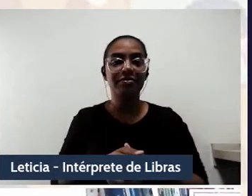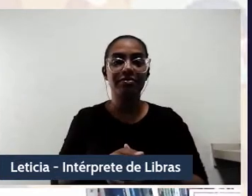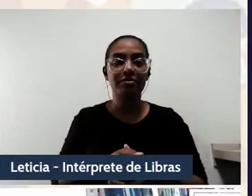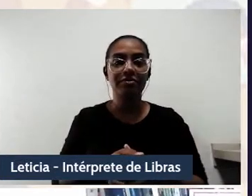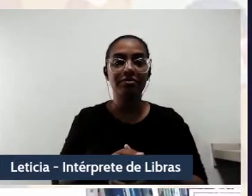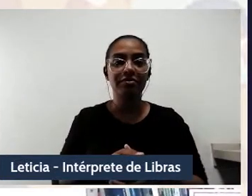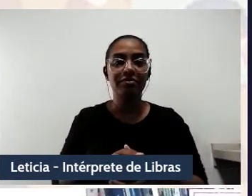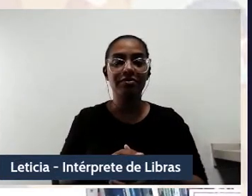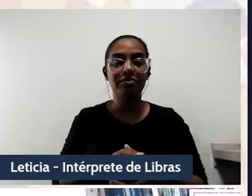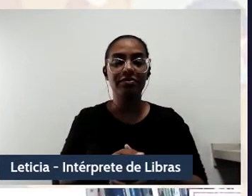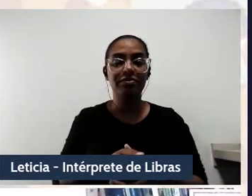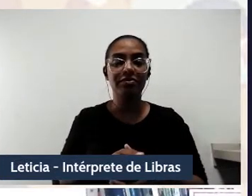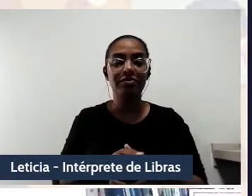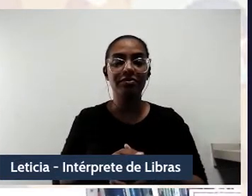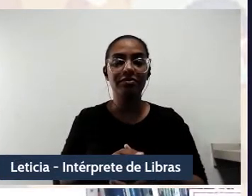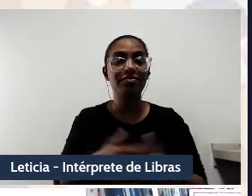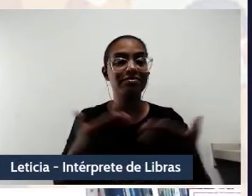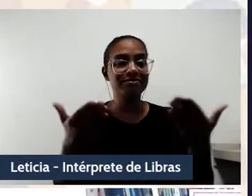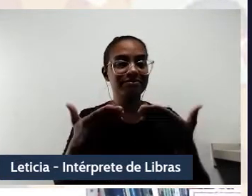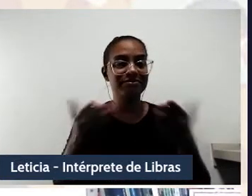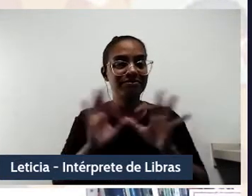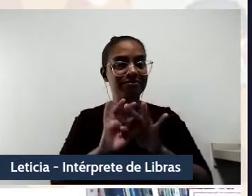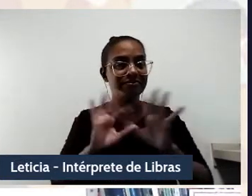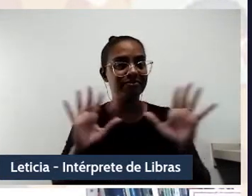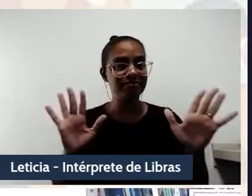o espaço é teu agora.